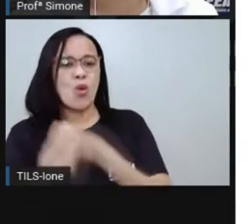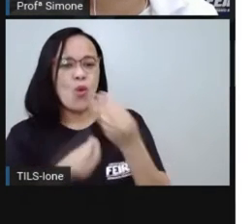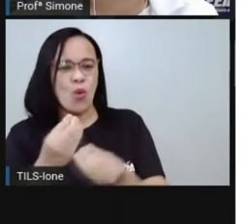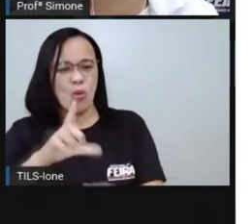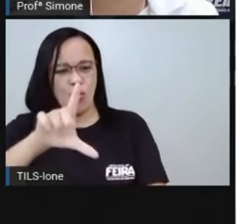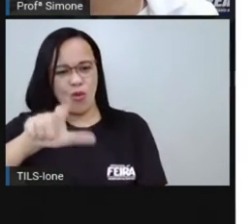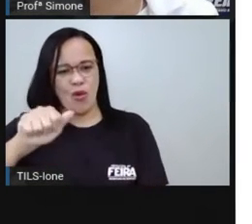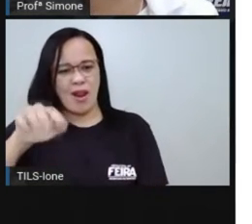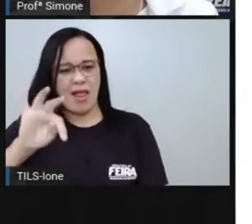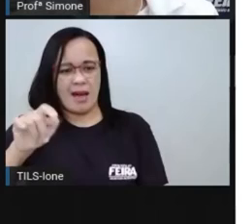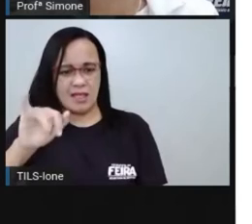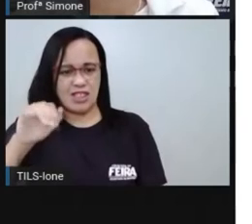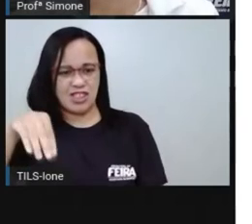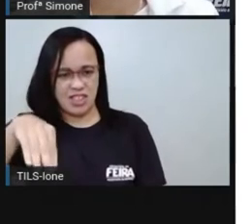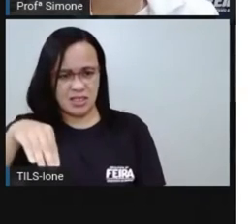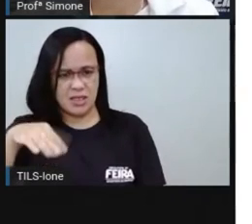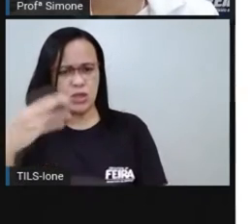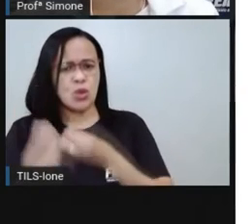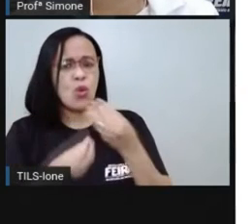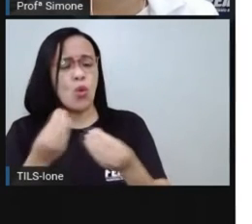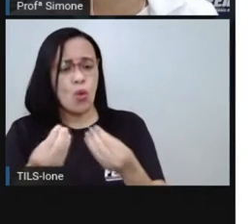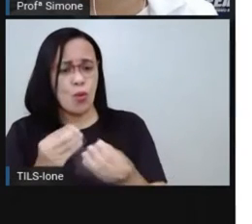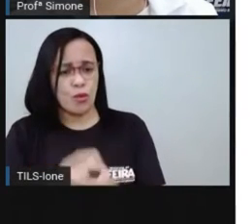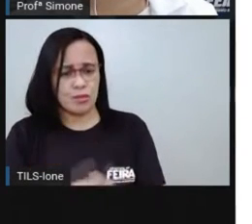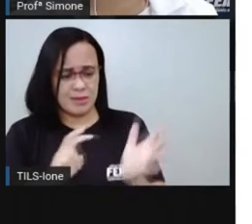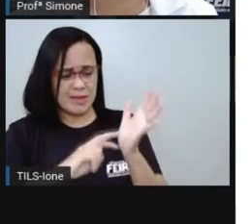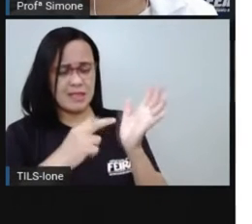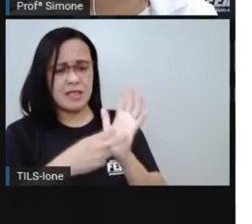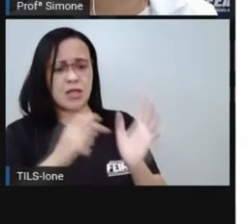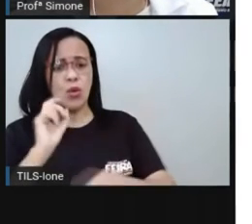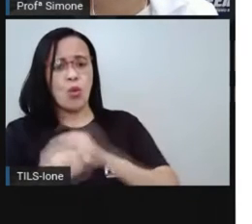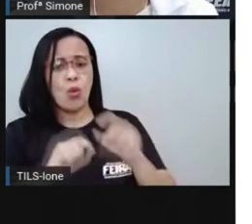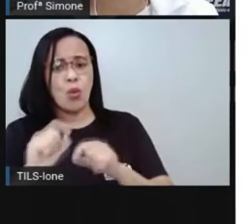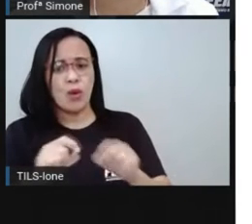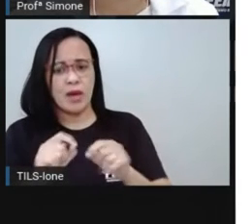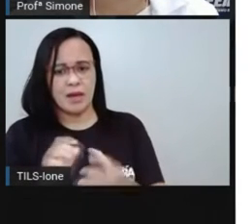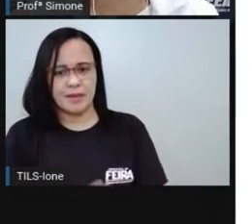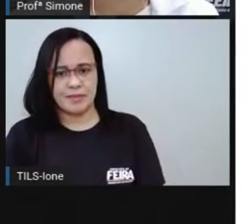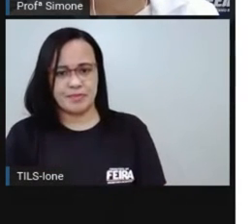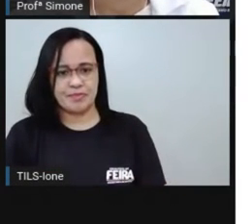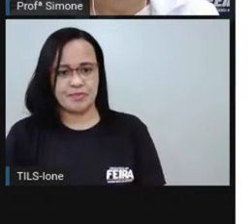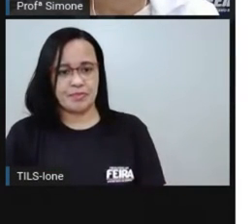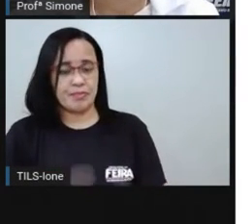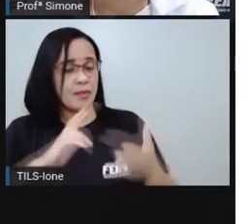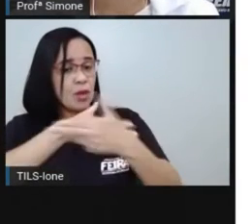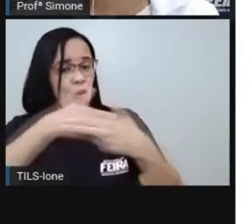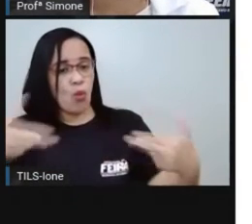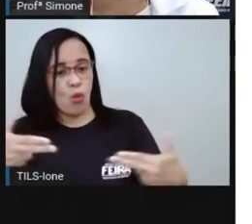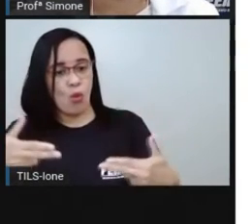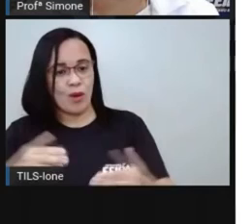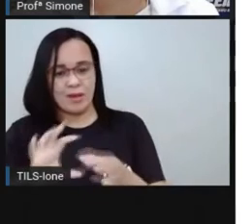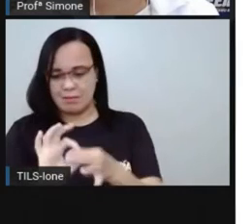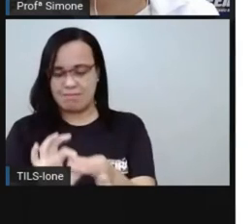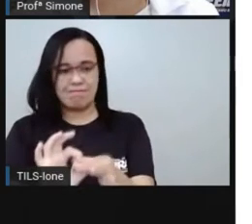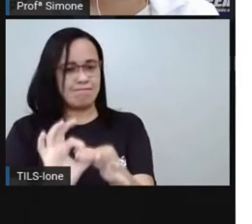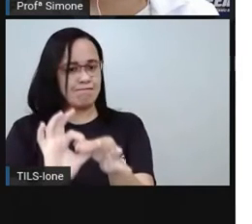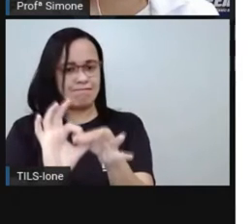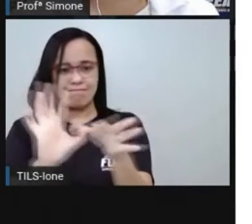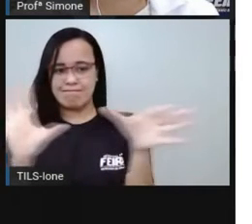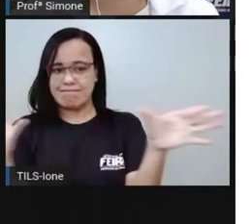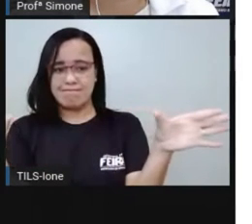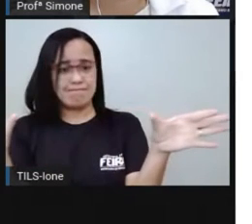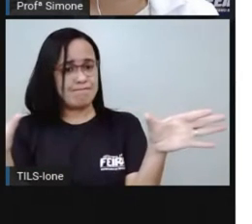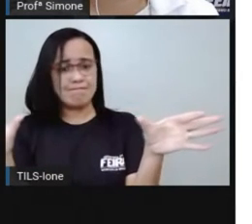res pública, que significa coisa pública. ou seja, é um governo que é